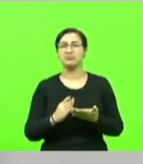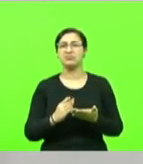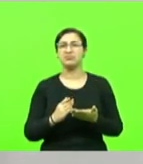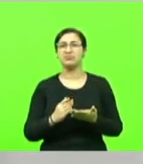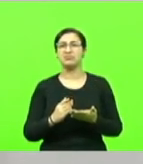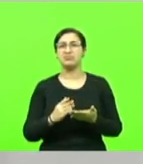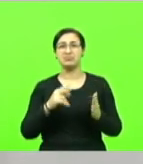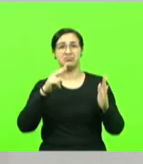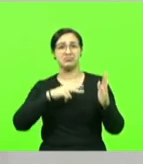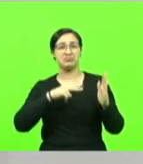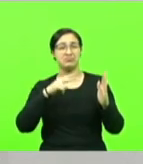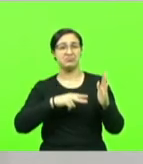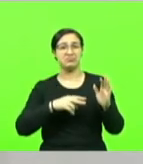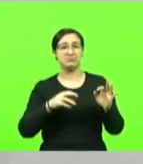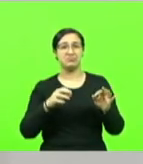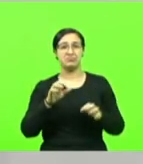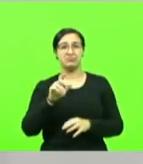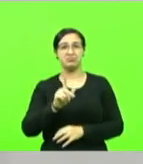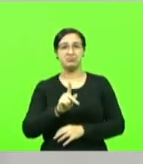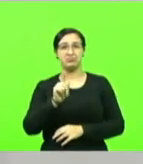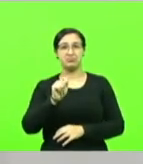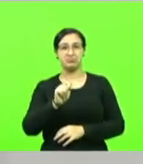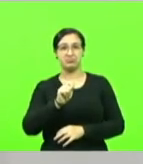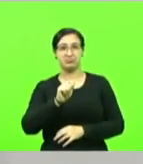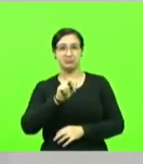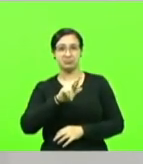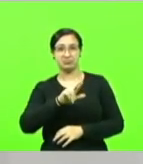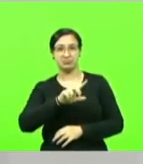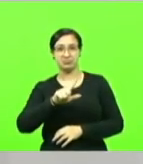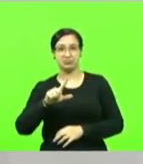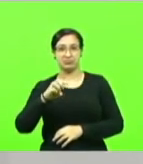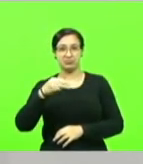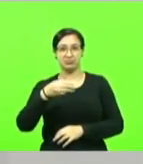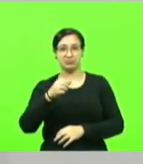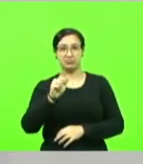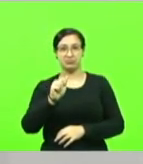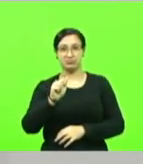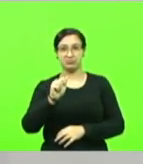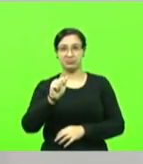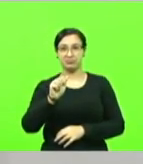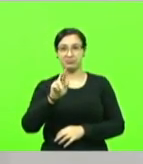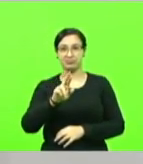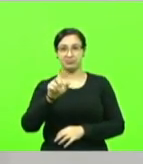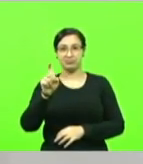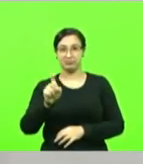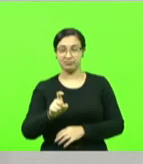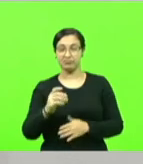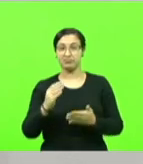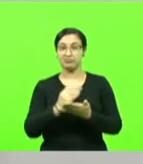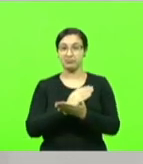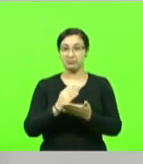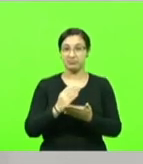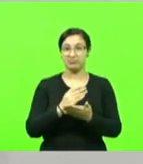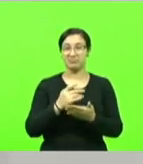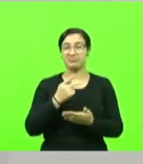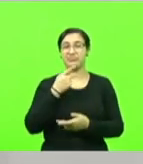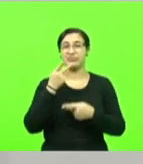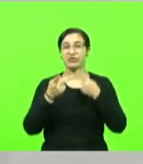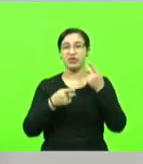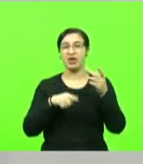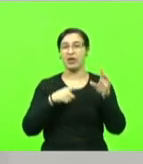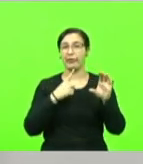Marx. Não é possível falar que é um projeto comunista. Nós estamos falando de reposição inflacionária.